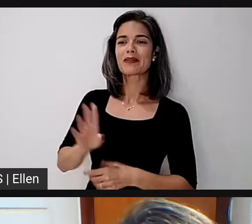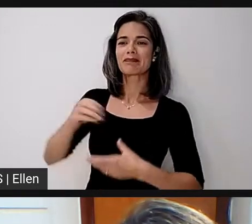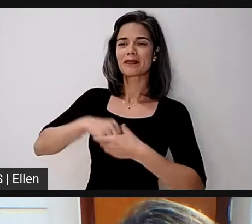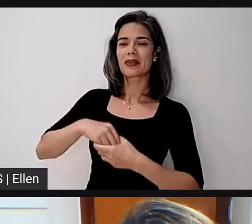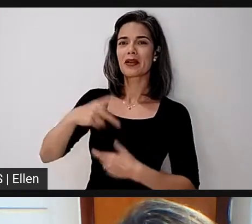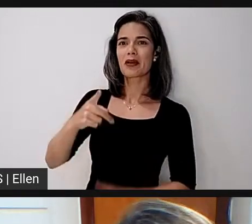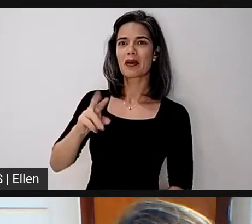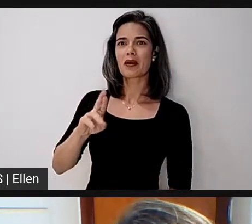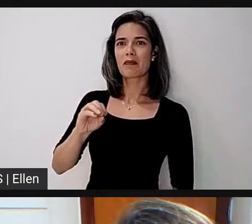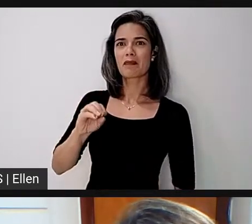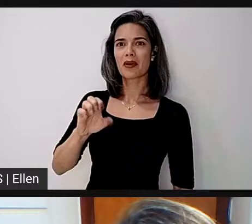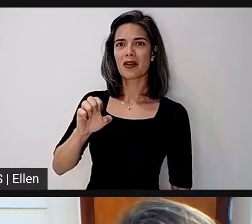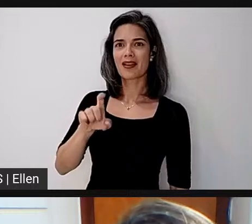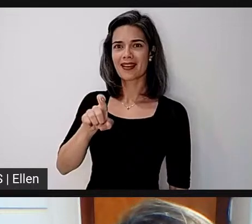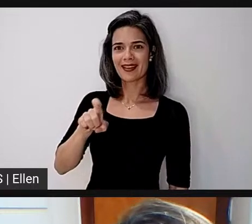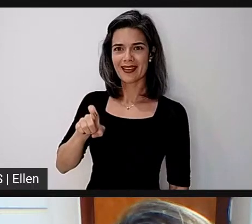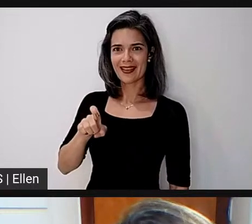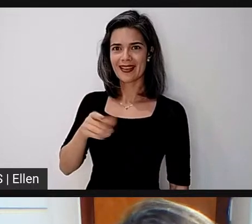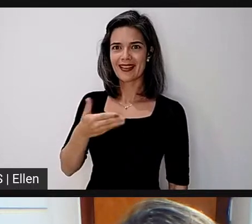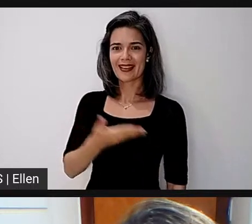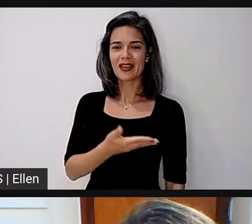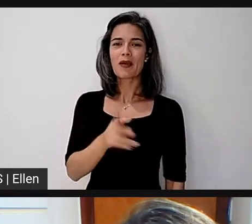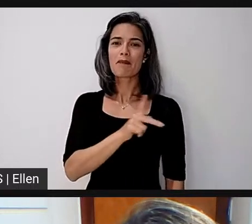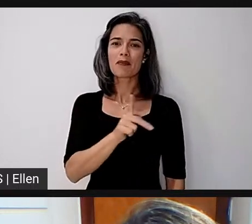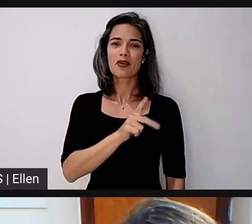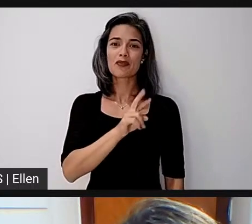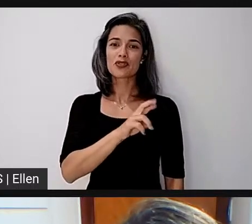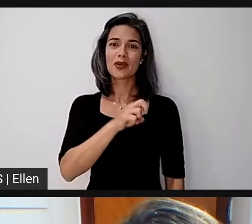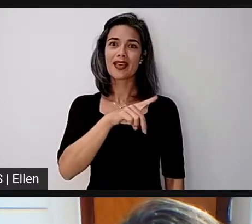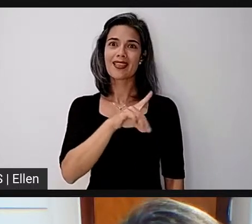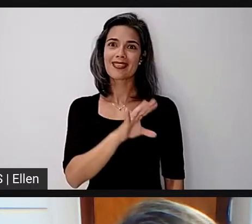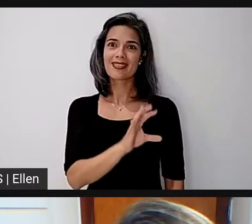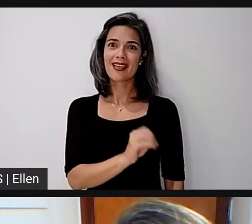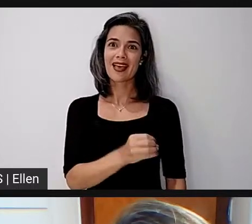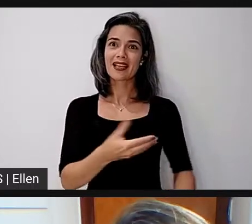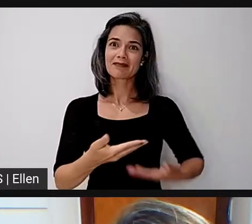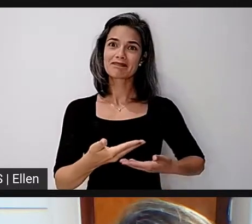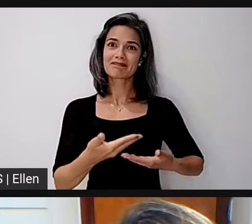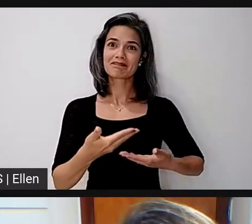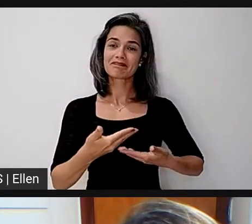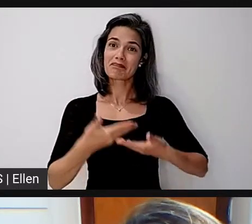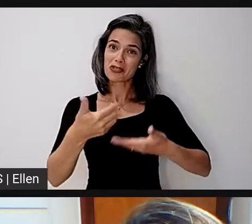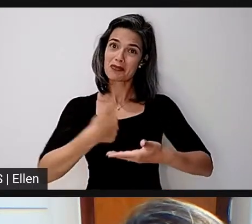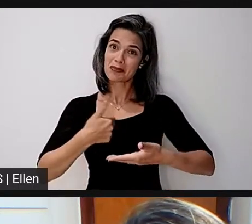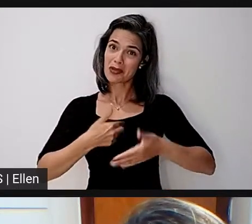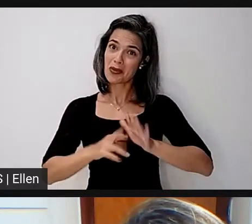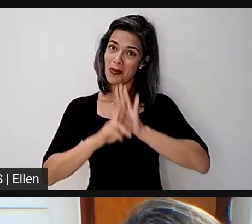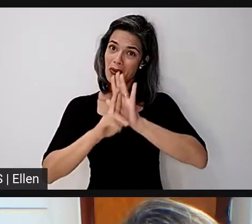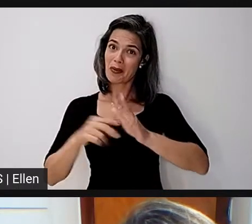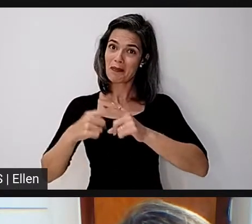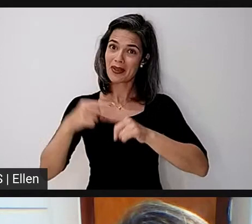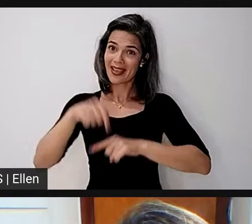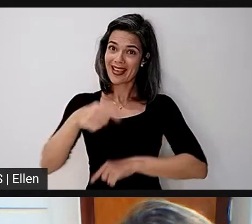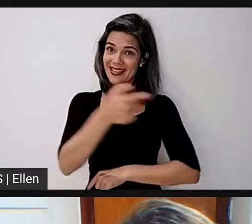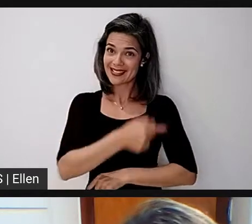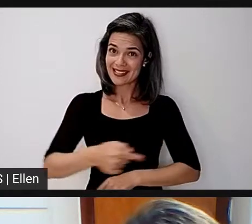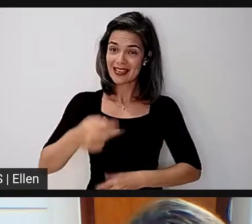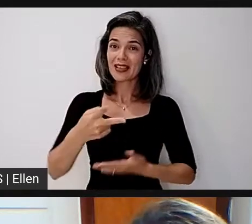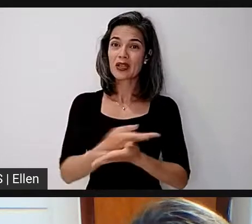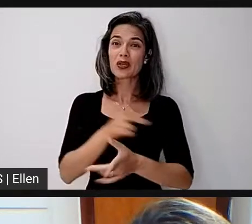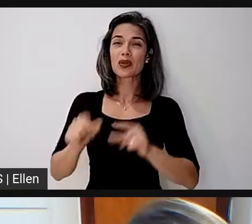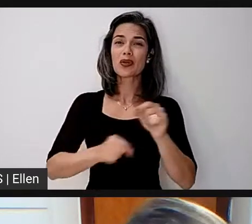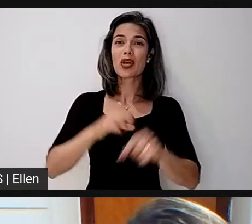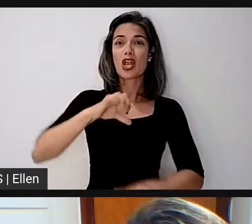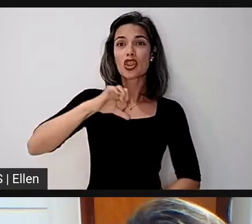o nosso pró-reitor de extensão, o professor Renato, né? Pediu que eu representasse porque esta semana está acontecendo a nona